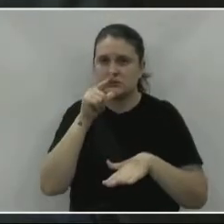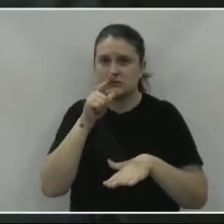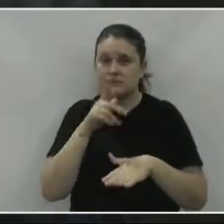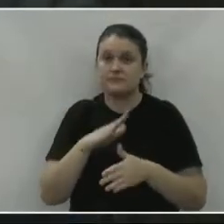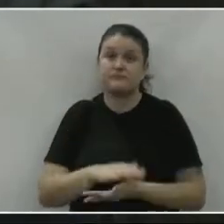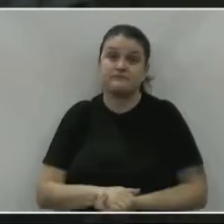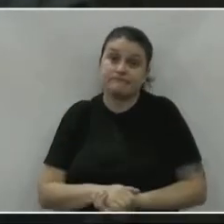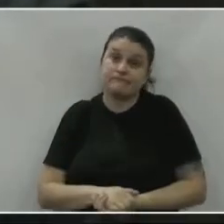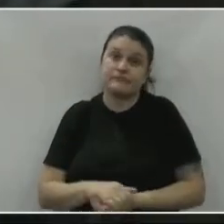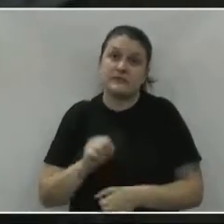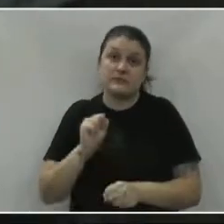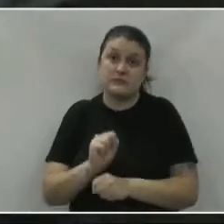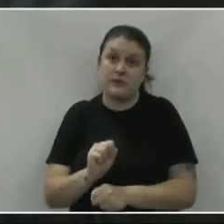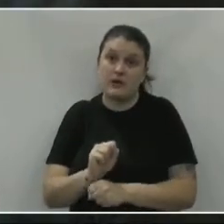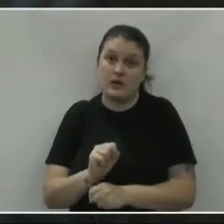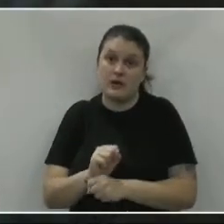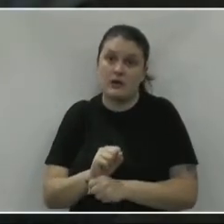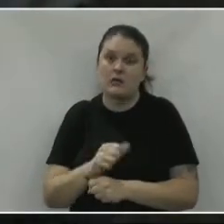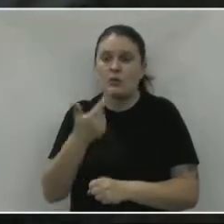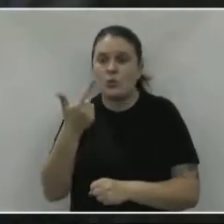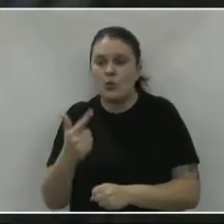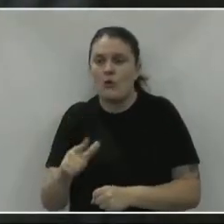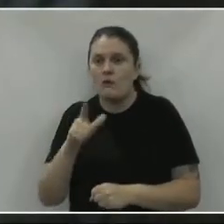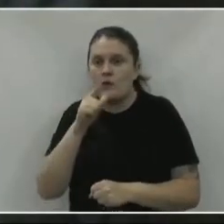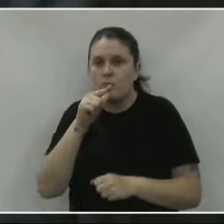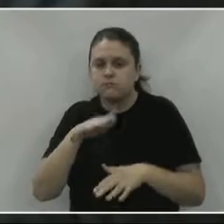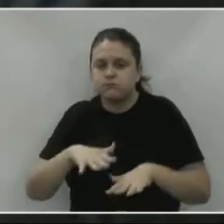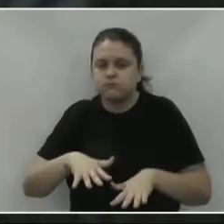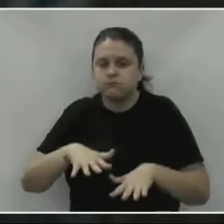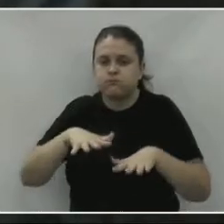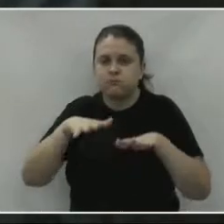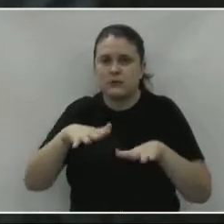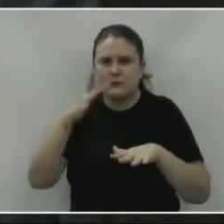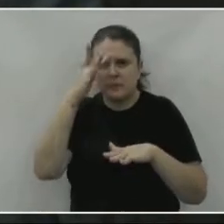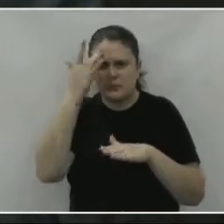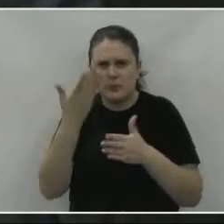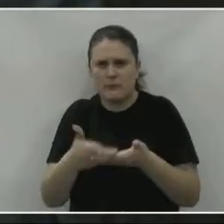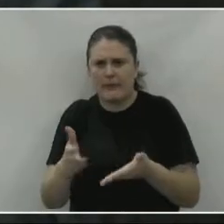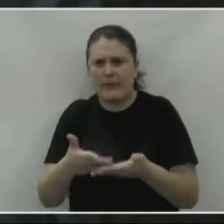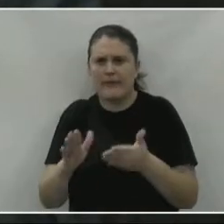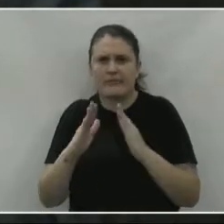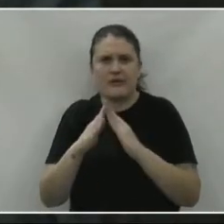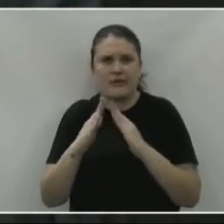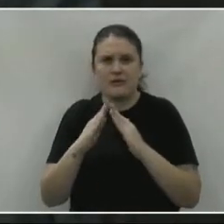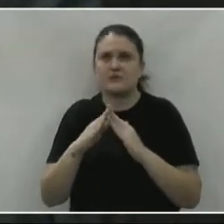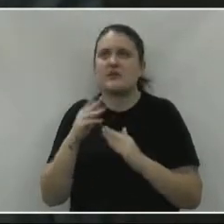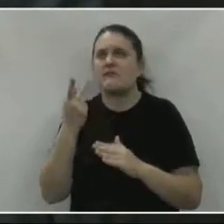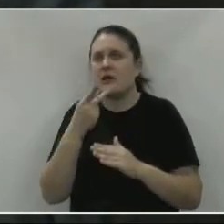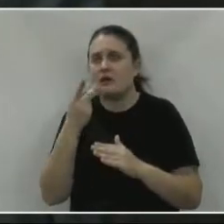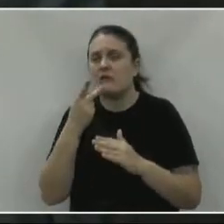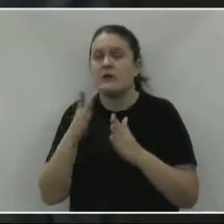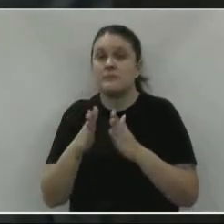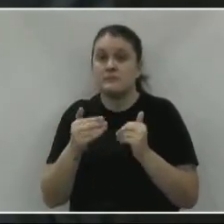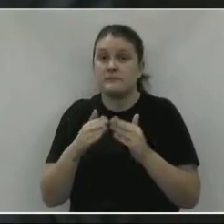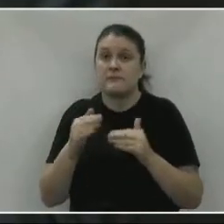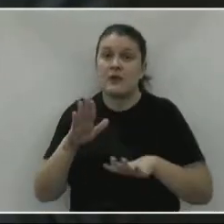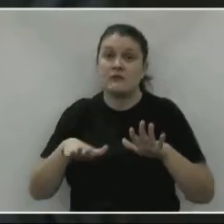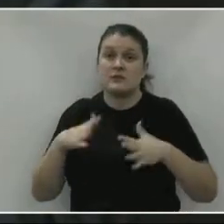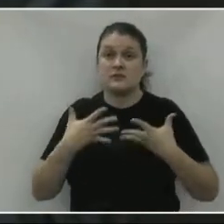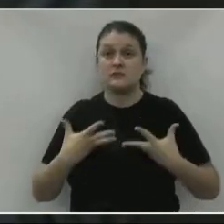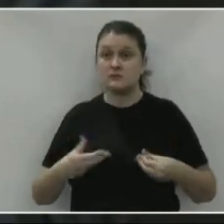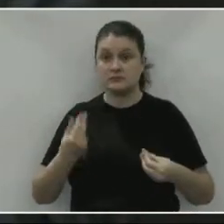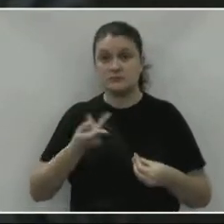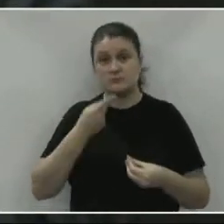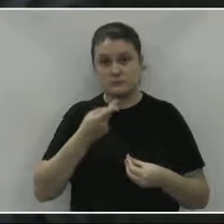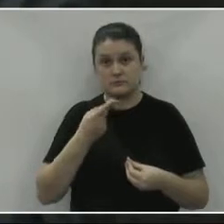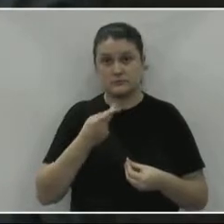Dá, vamos esperar então. Dá outra chuva, alaga as casas, as pessoas, as pessoas perdem tudo. A gente fala, pede. Então, tem muita coisa que